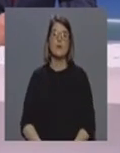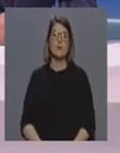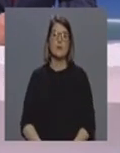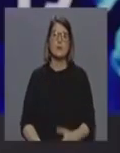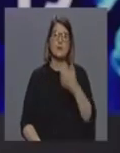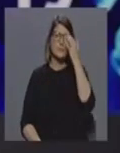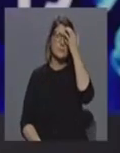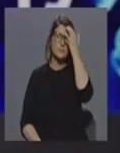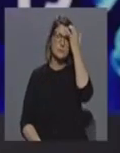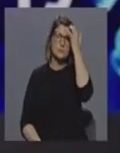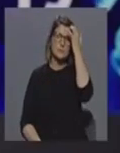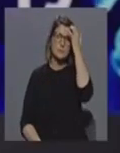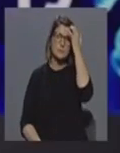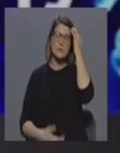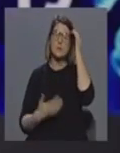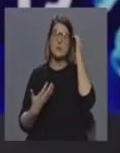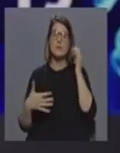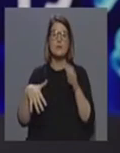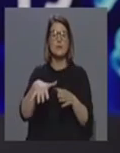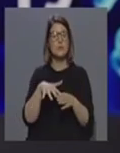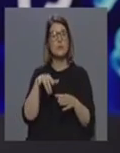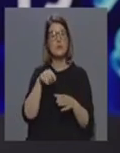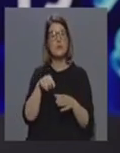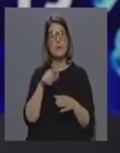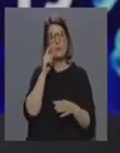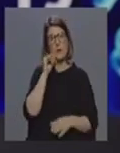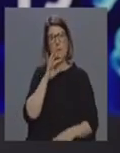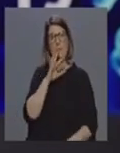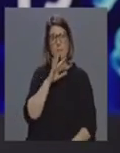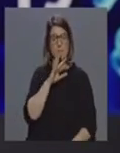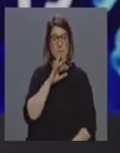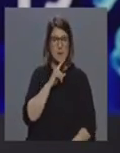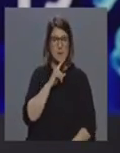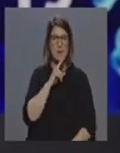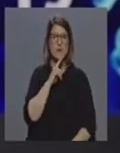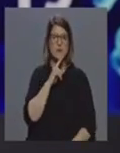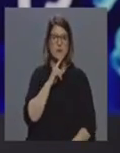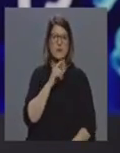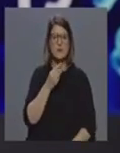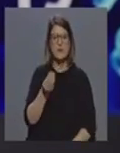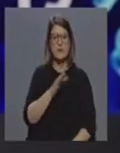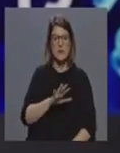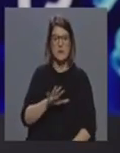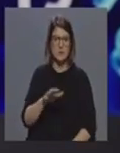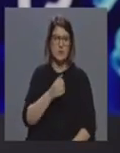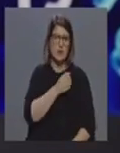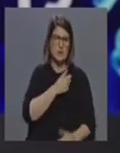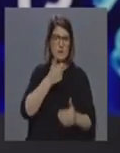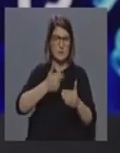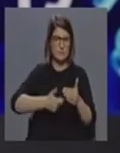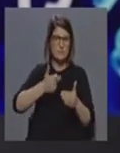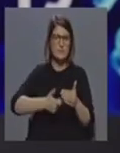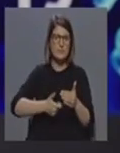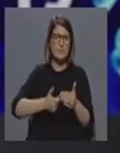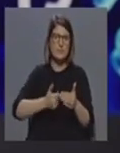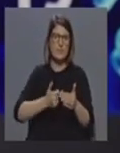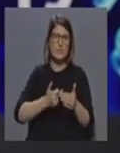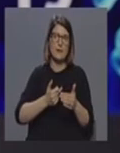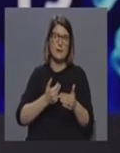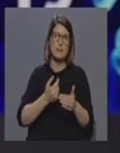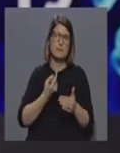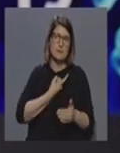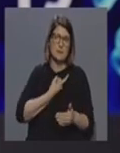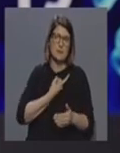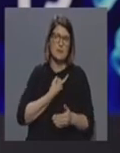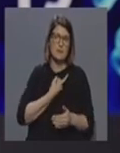entanto, neste caso, os progenitores, que, entanto, fiquem com as suas crenças também em casa, terão de contactar ao fim ao cabo, depois